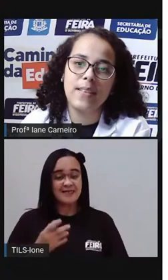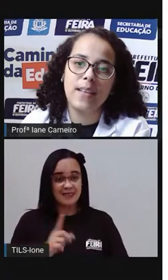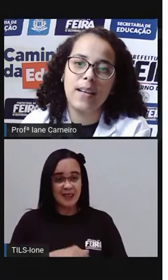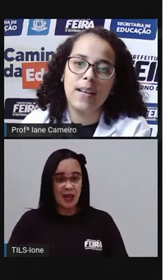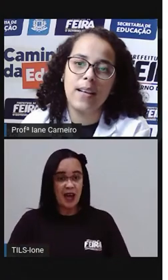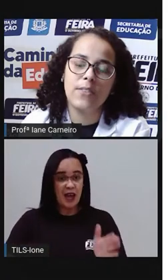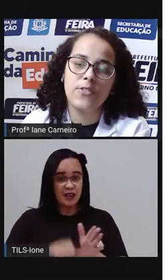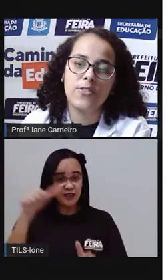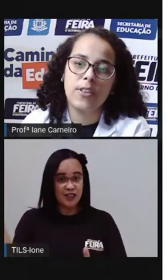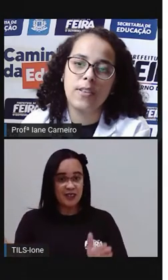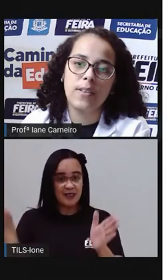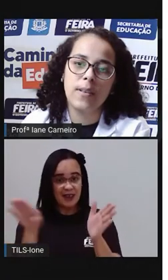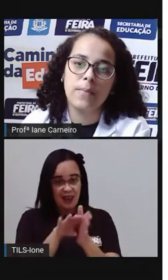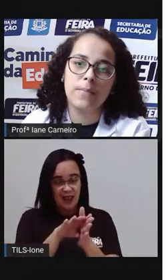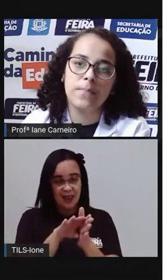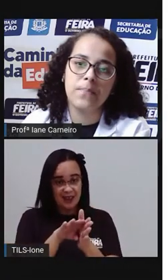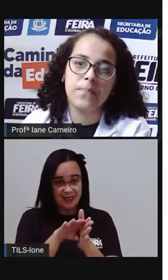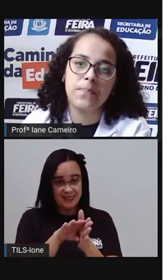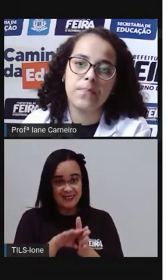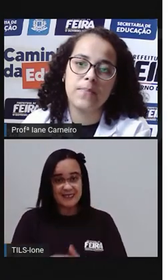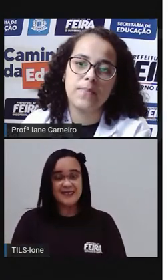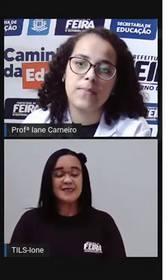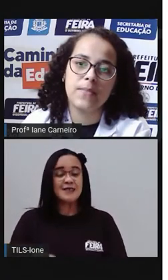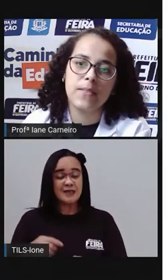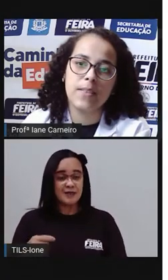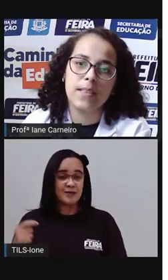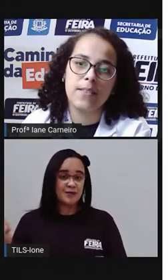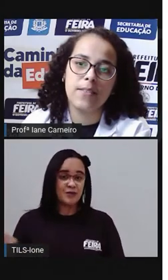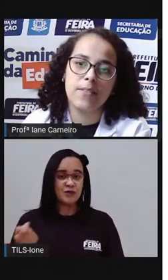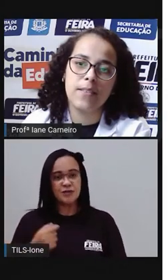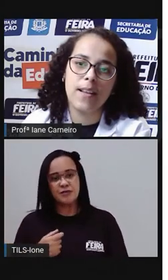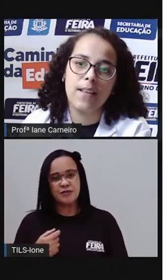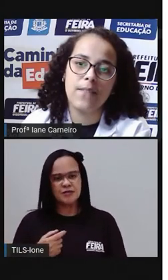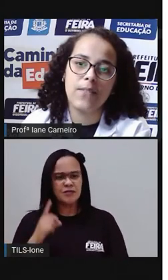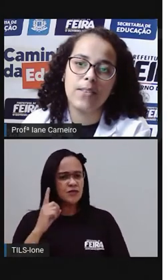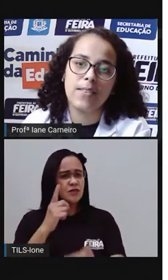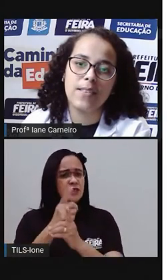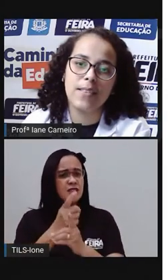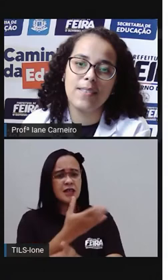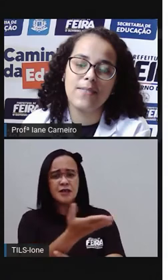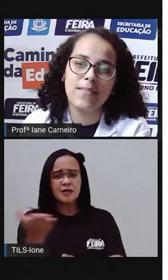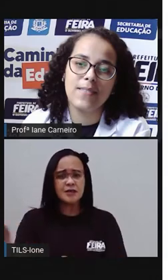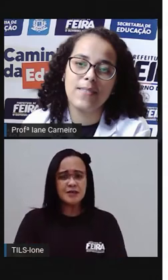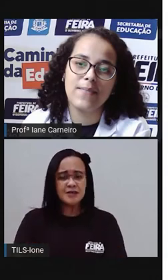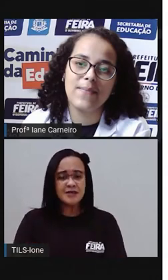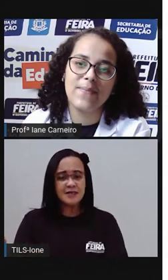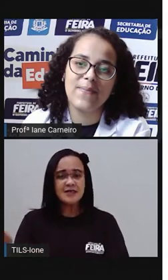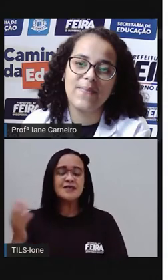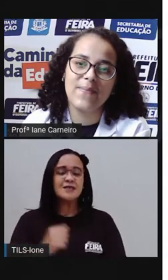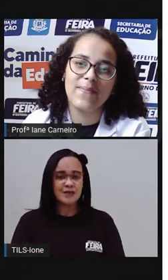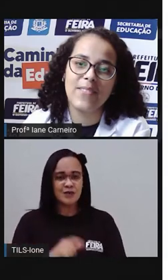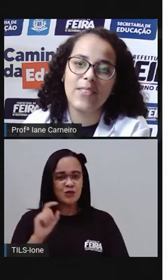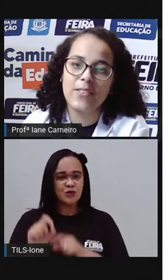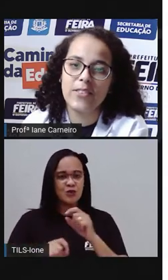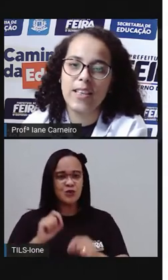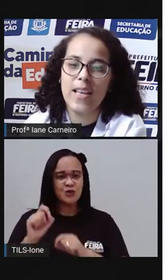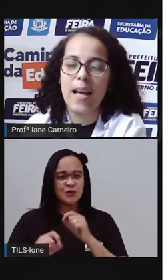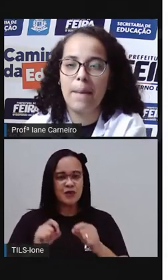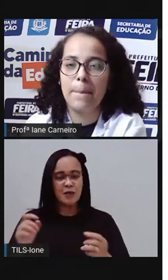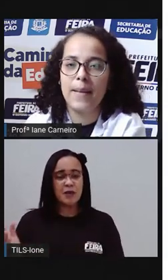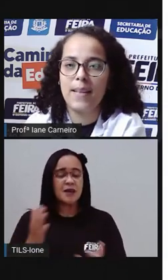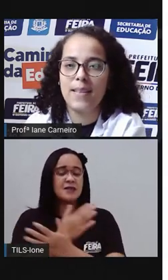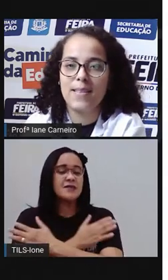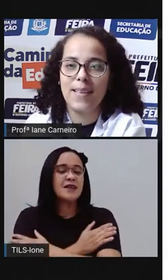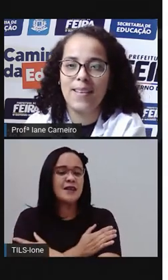primeira a chegar E quando encontrar você Eu vou te